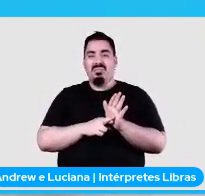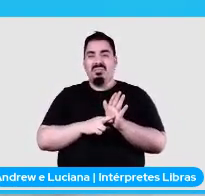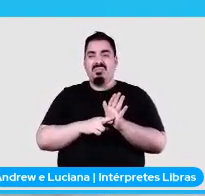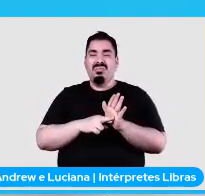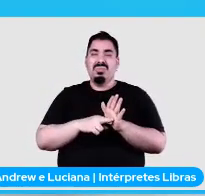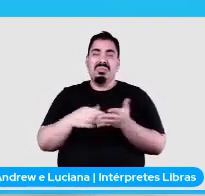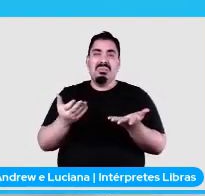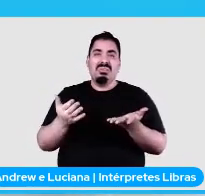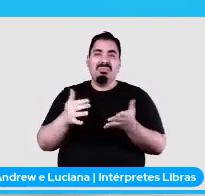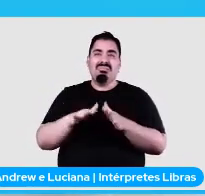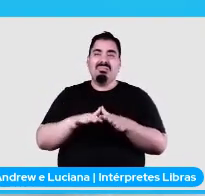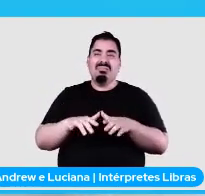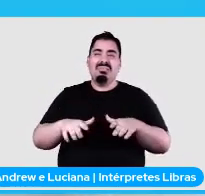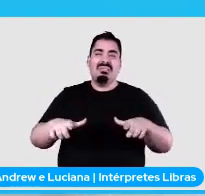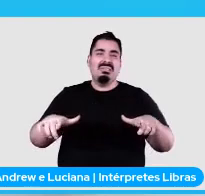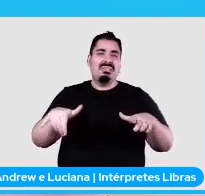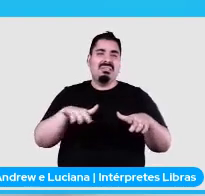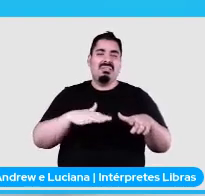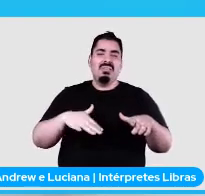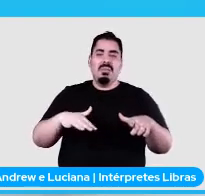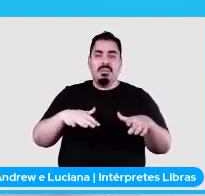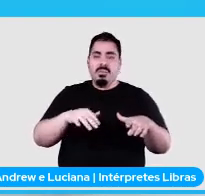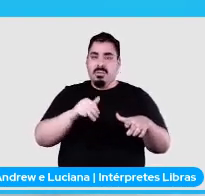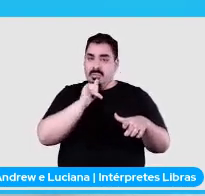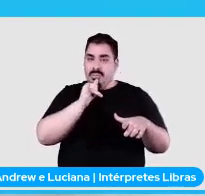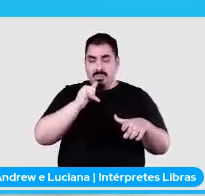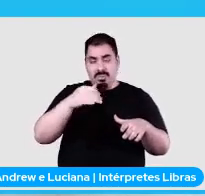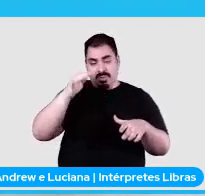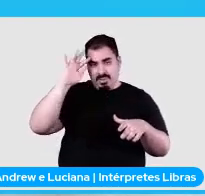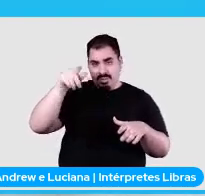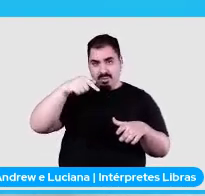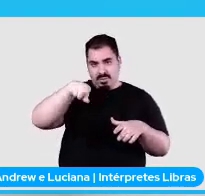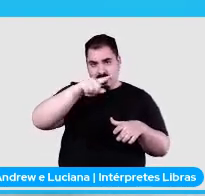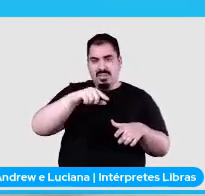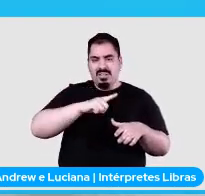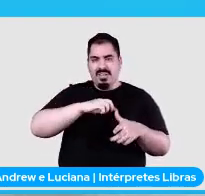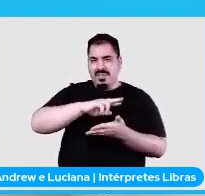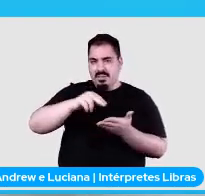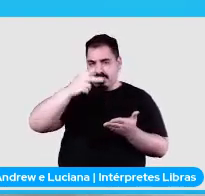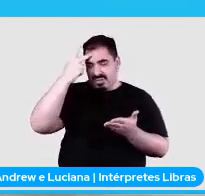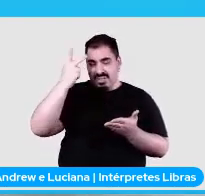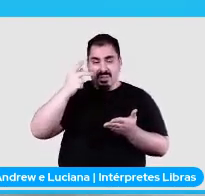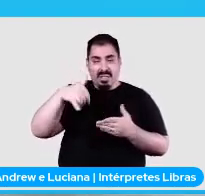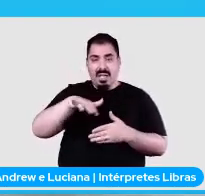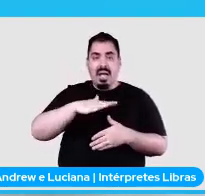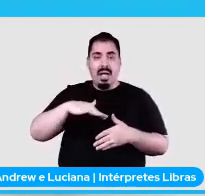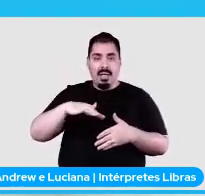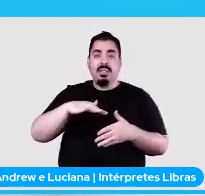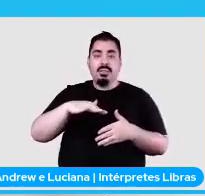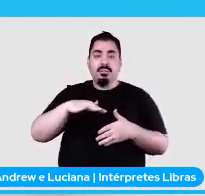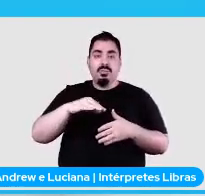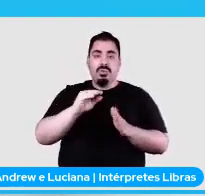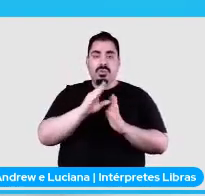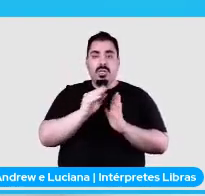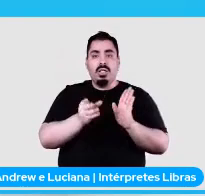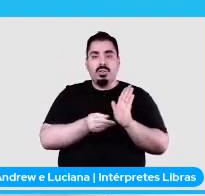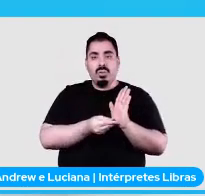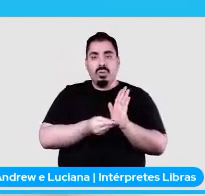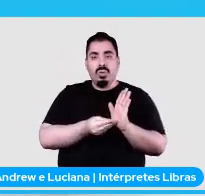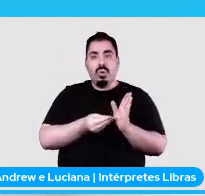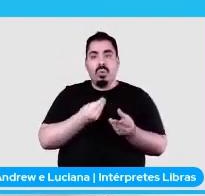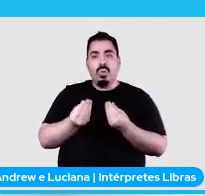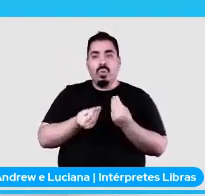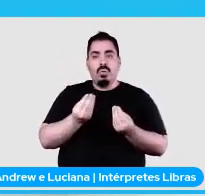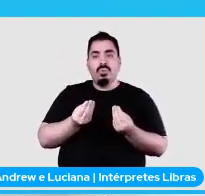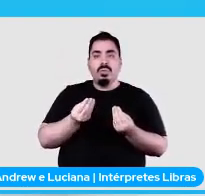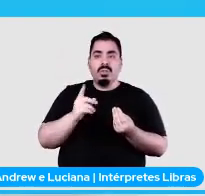Imagina, eu sei que tem muita gente aqui que não é da área dessa parte de dados, como também tem gente que acredita que é da parte de